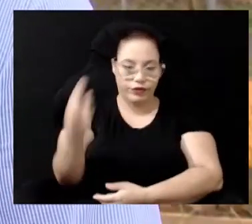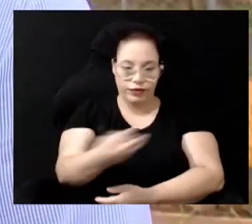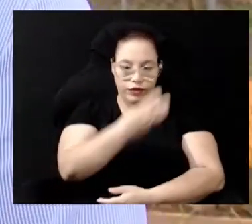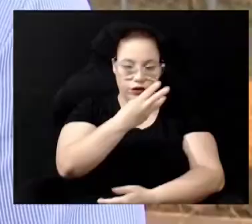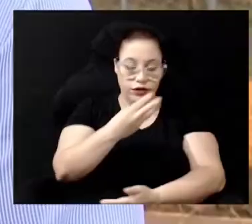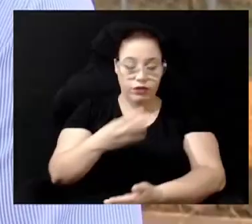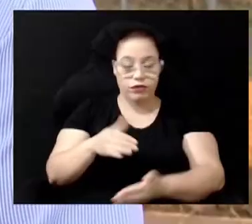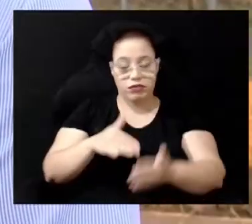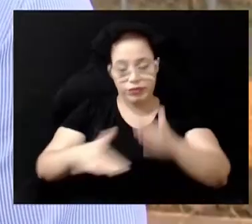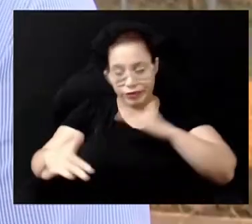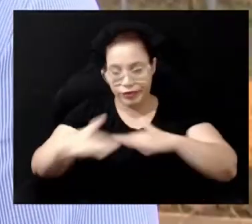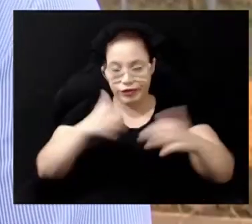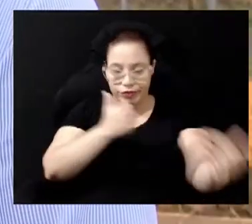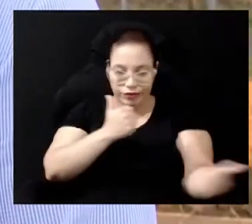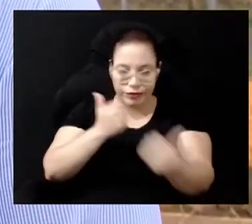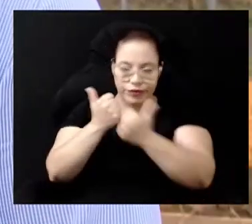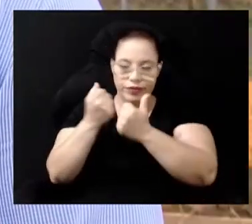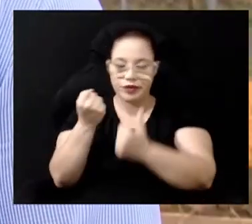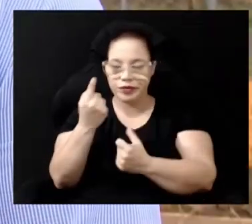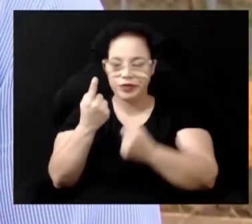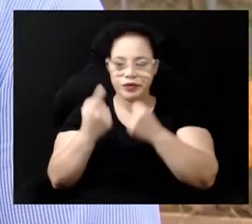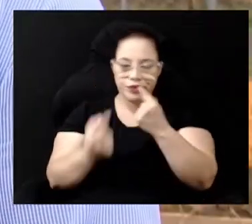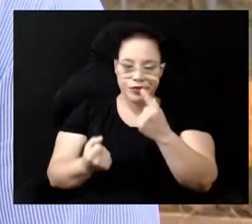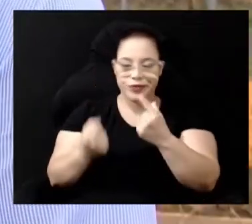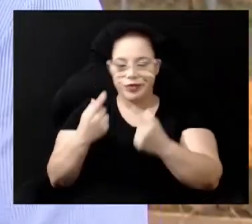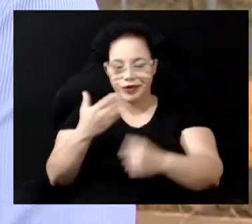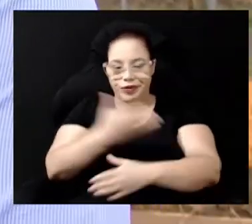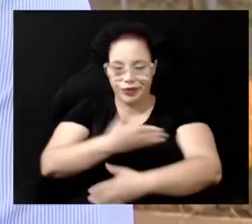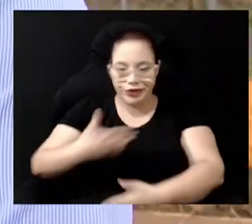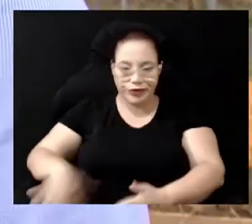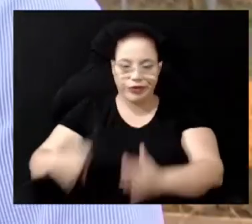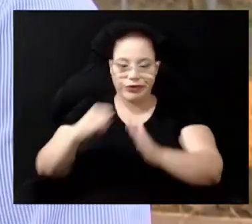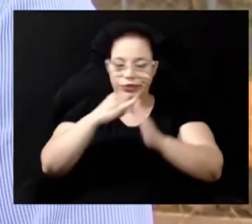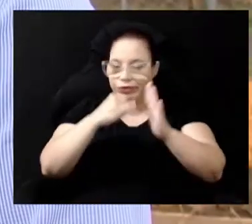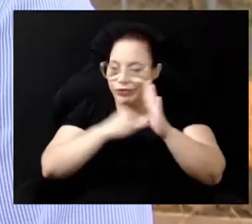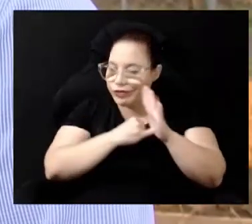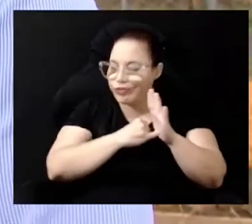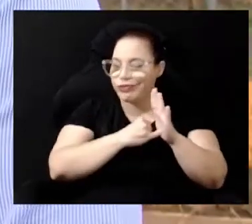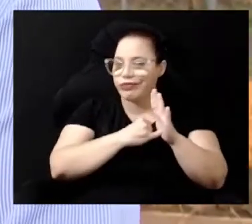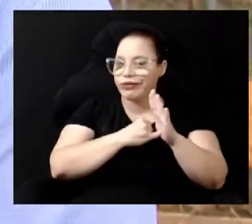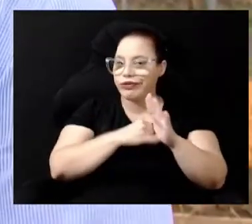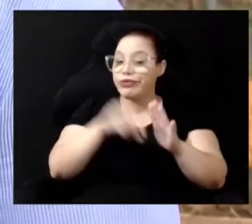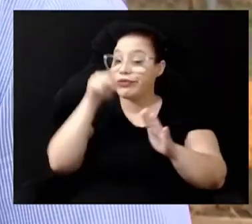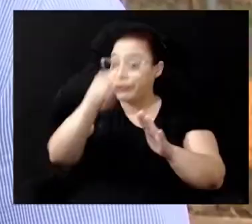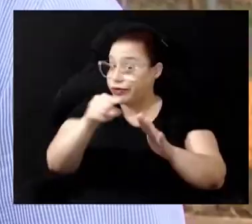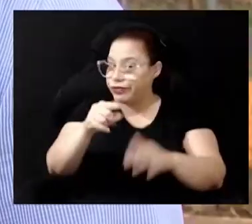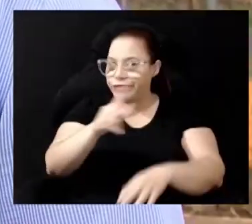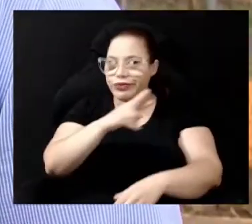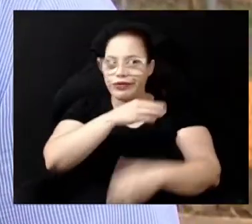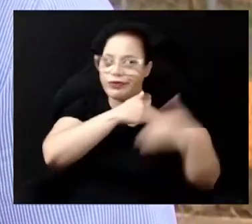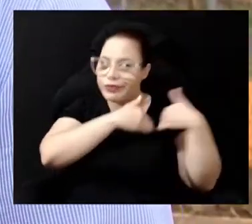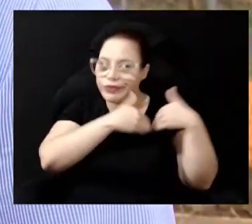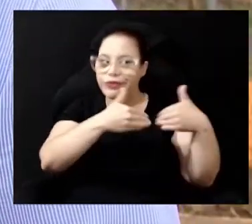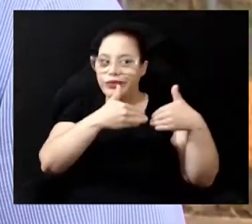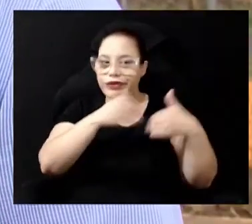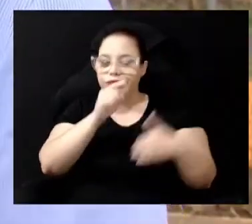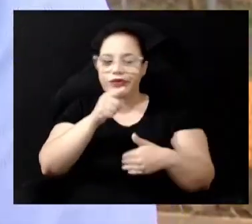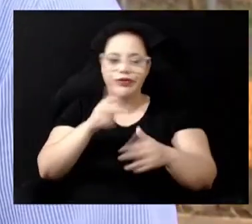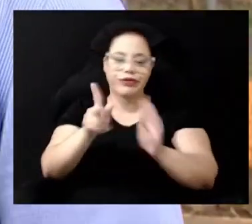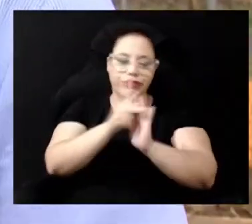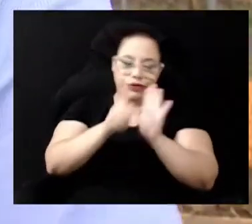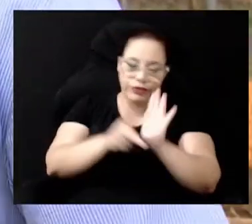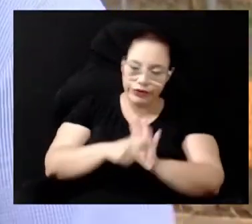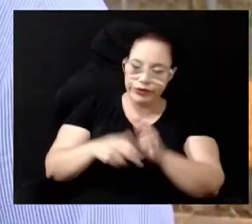apoiar que cada organização De cada entidade Com as suas responsabilidades Com os seus projetos Possam